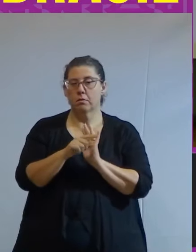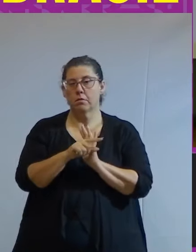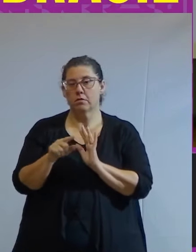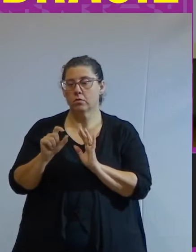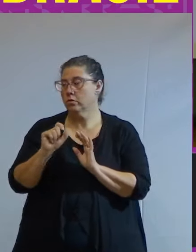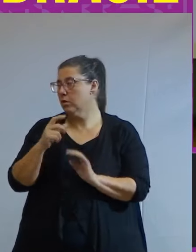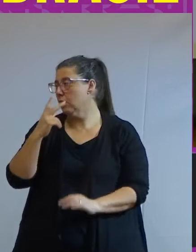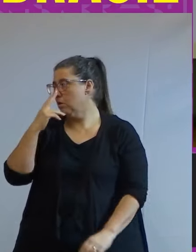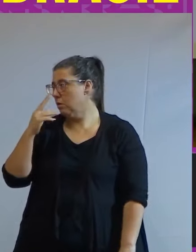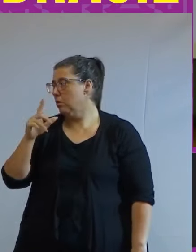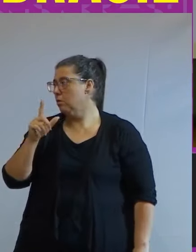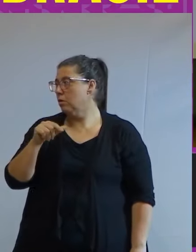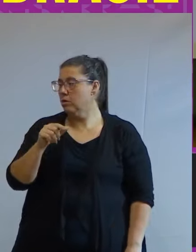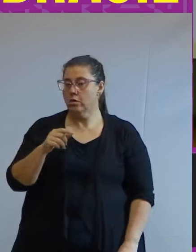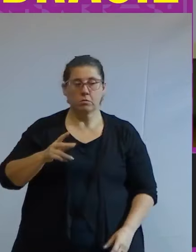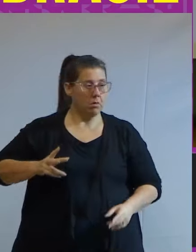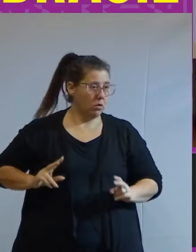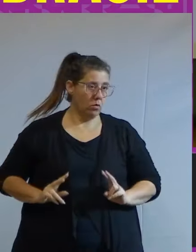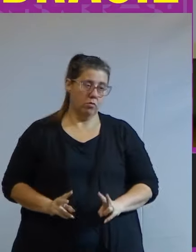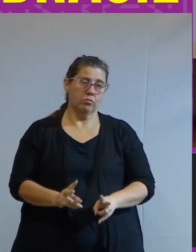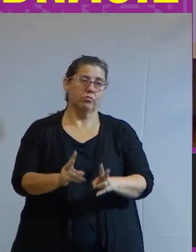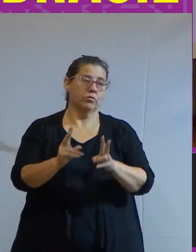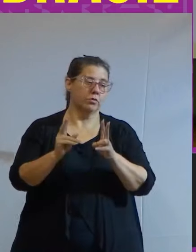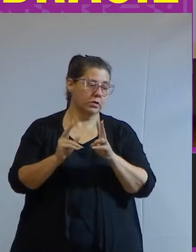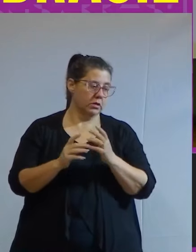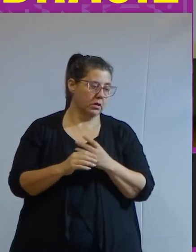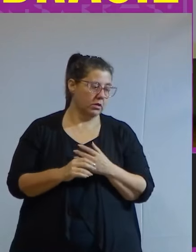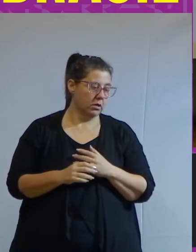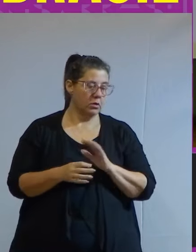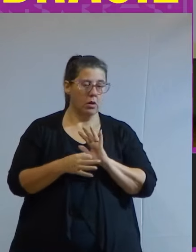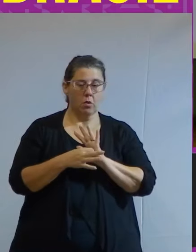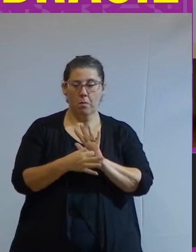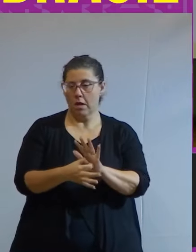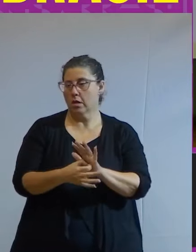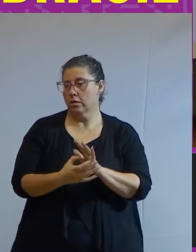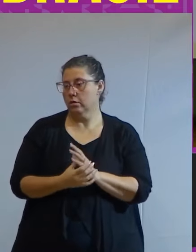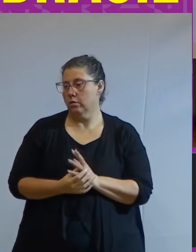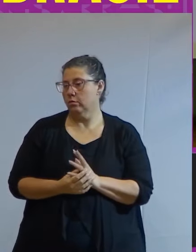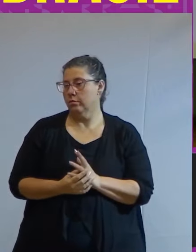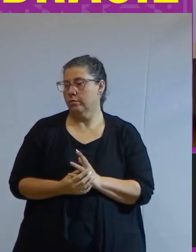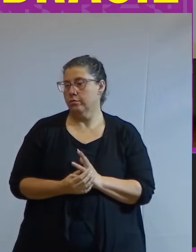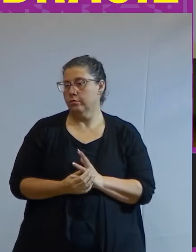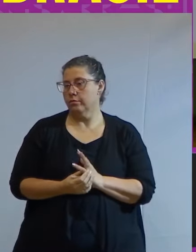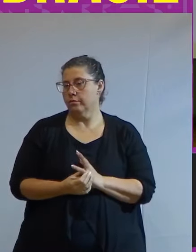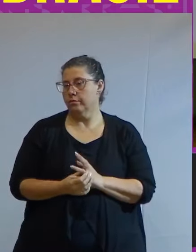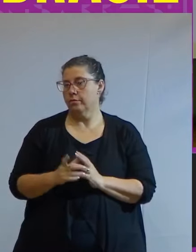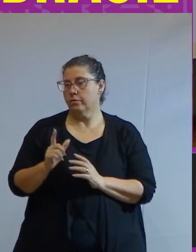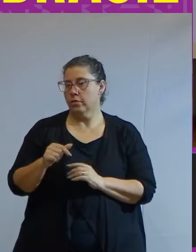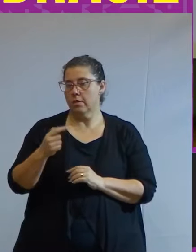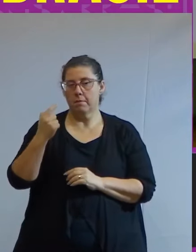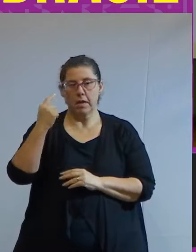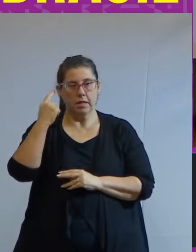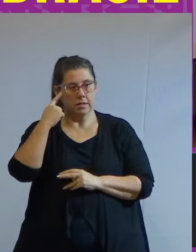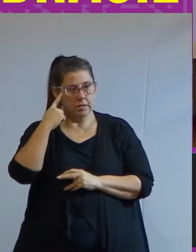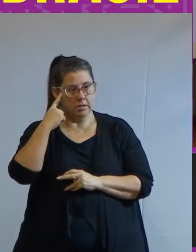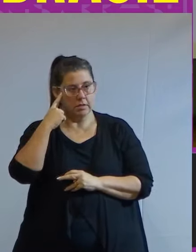o que eu acho que seria uma continuidade do argumento que seria pensar